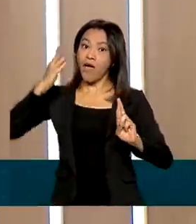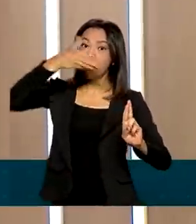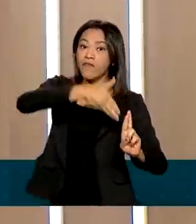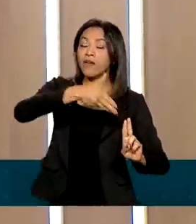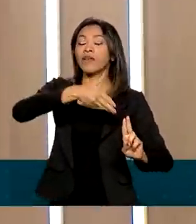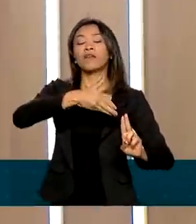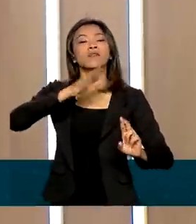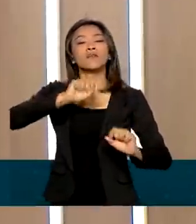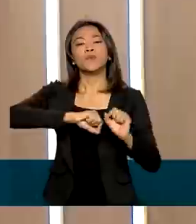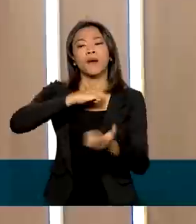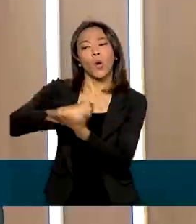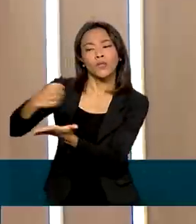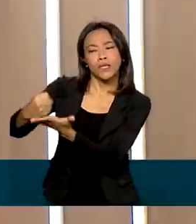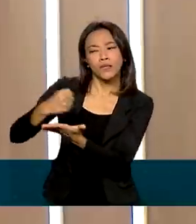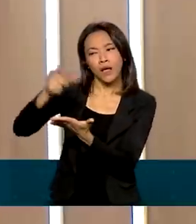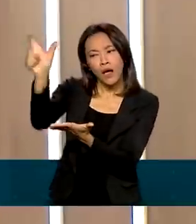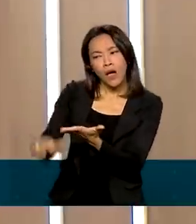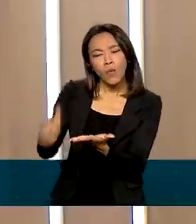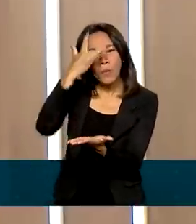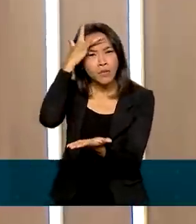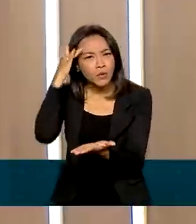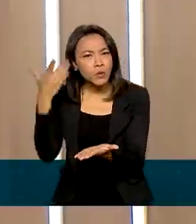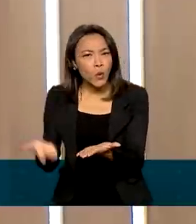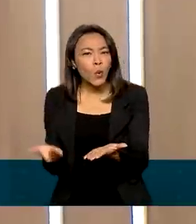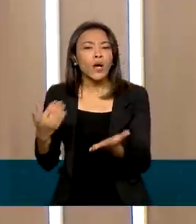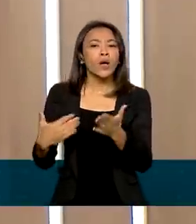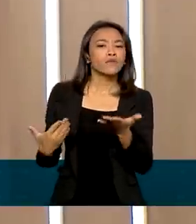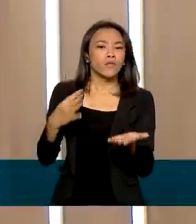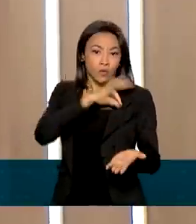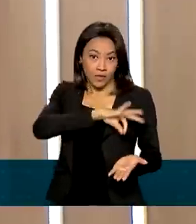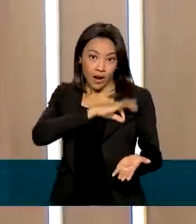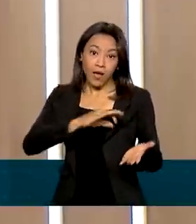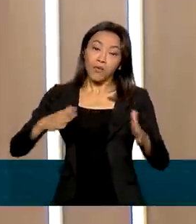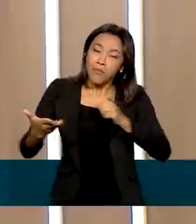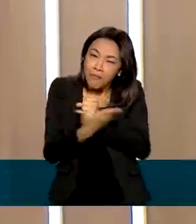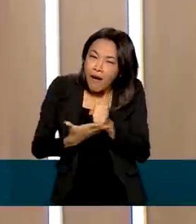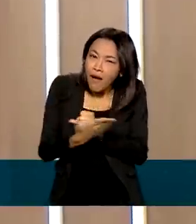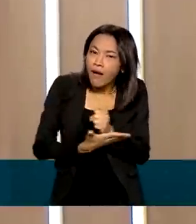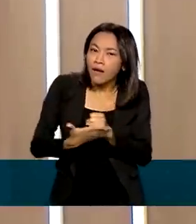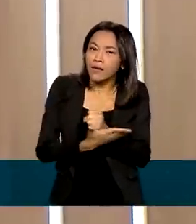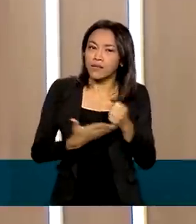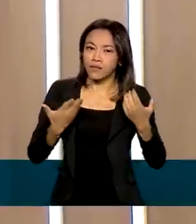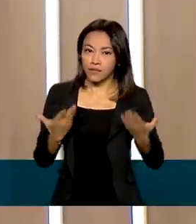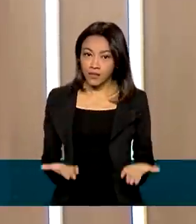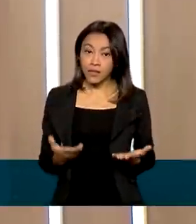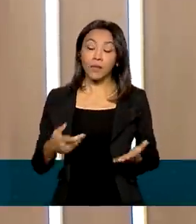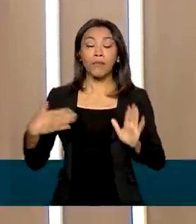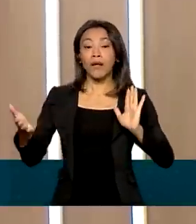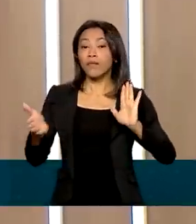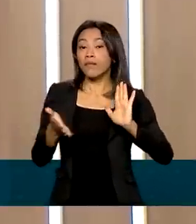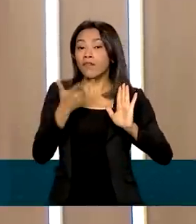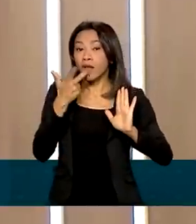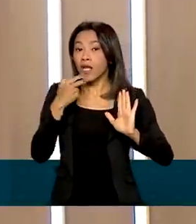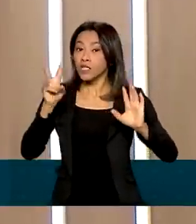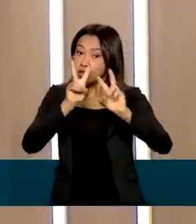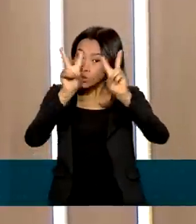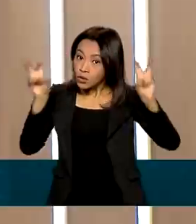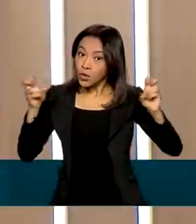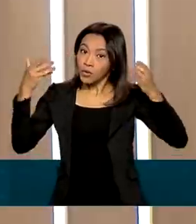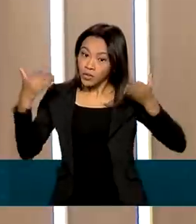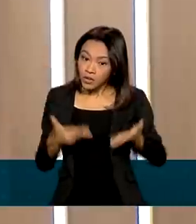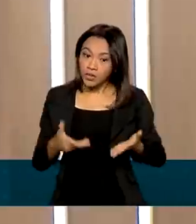contratação de um trabalhador, sendo esse, então, o seu salário base. E, para tratar desse assunto, inclusive, nós